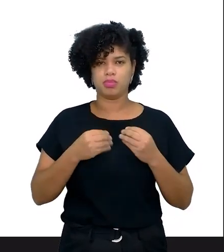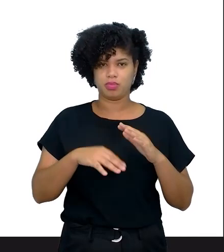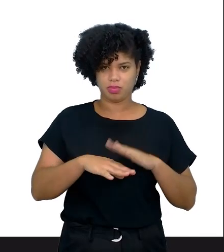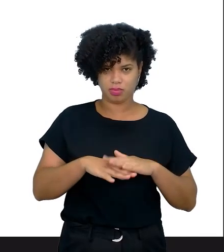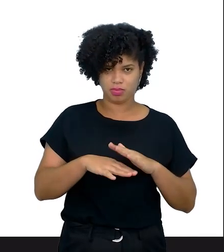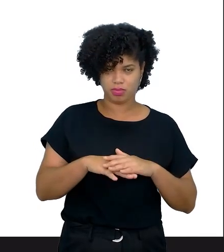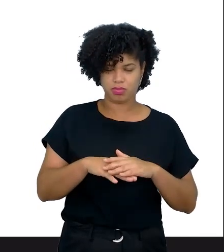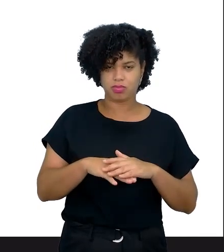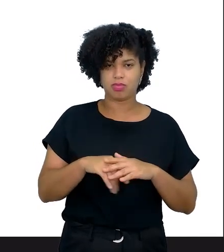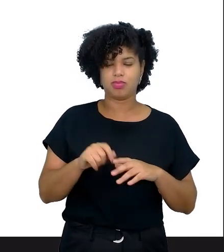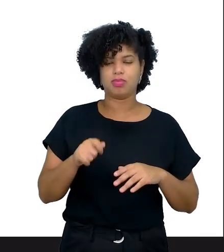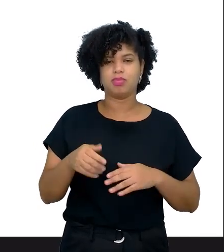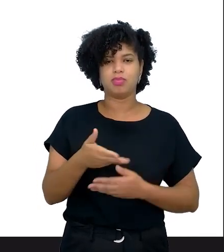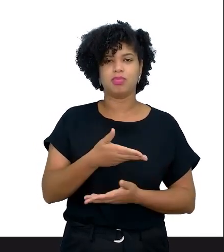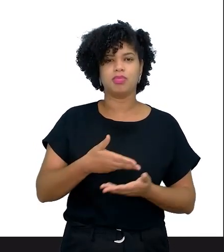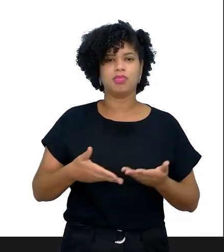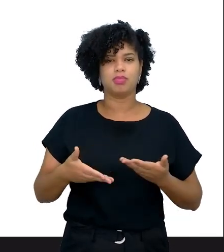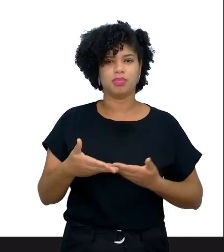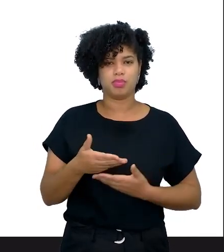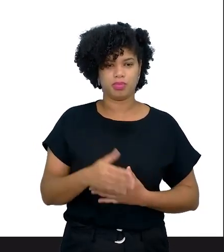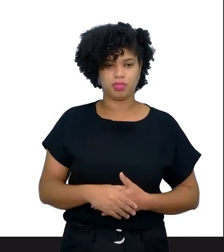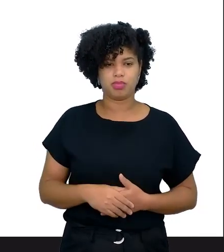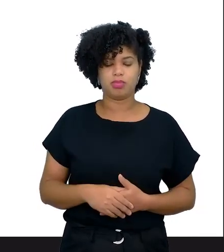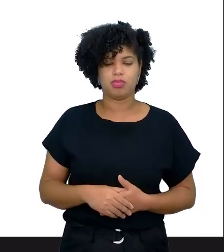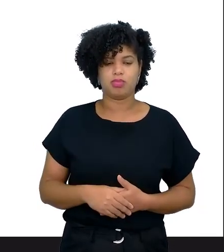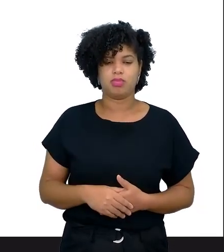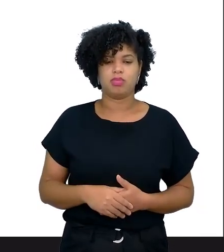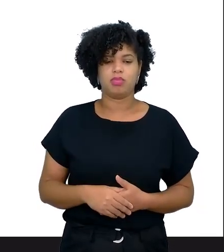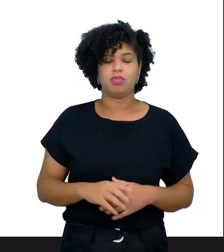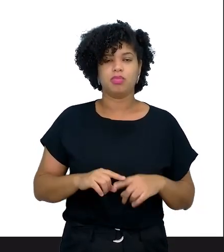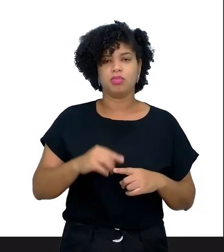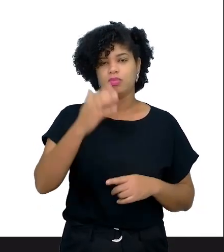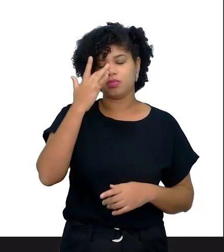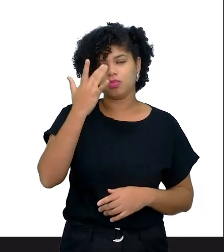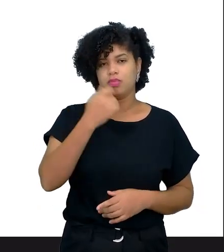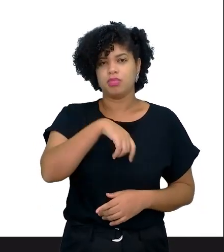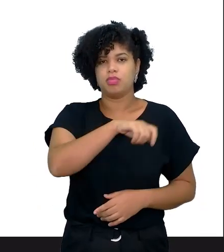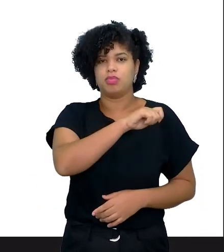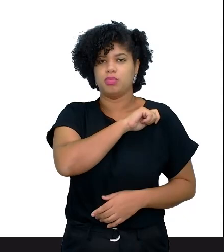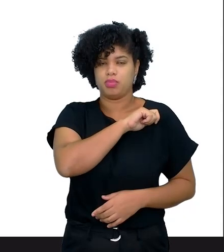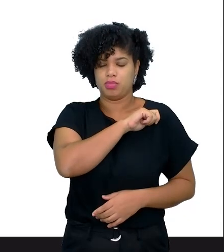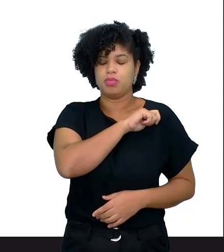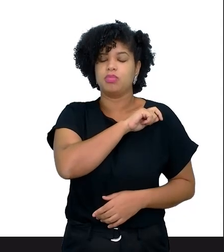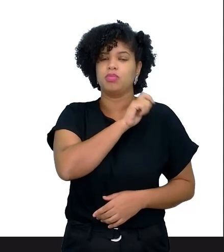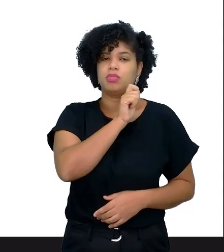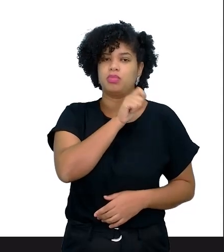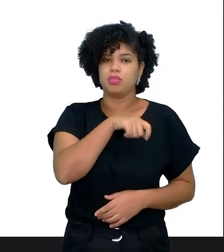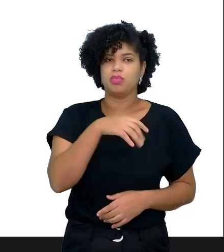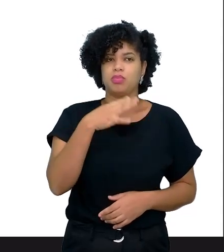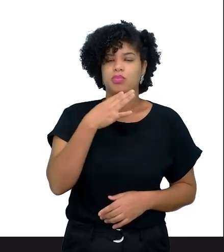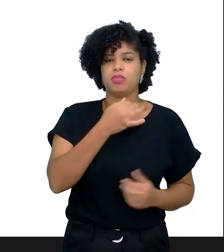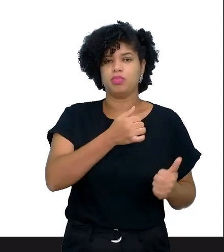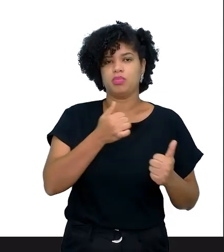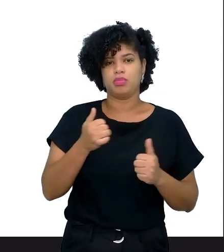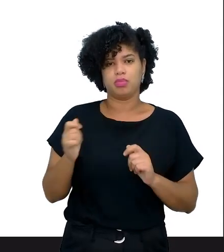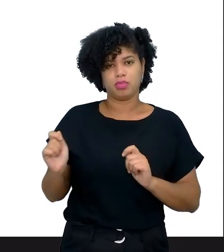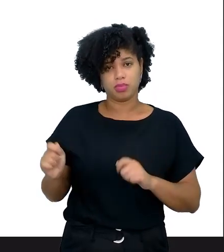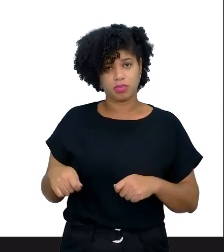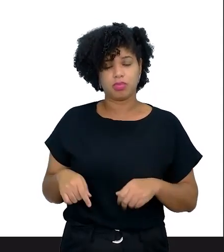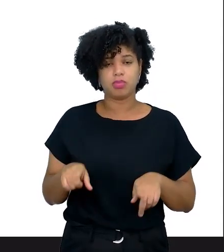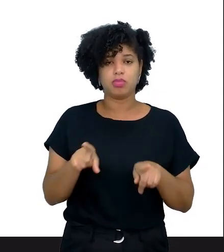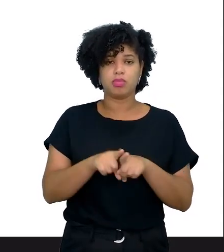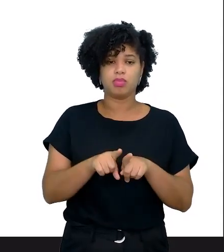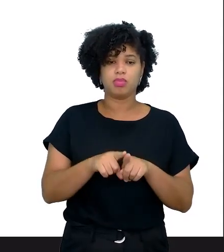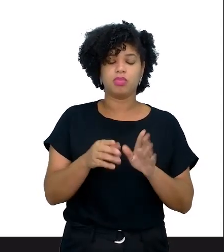faça essa troca entre vocês, desde que facilite o aluno chegar aonde, objeto de conhecimento e conhecer